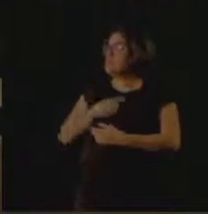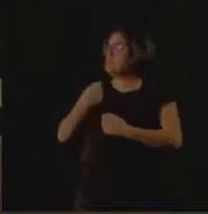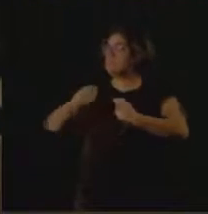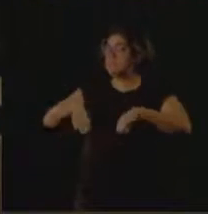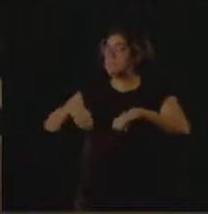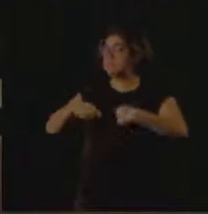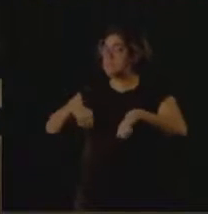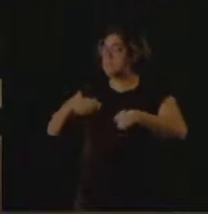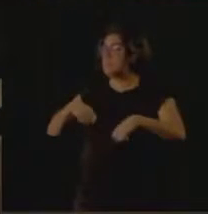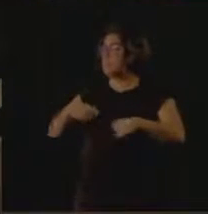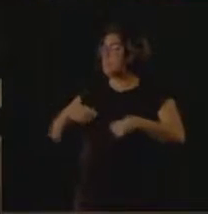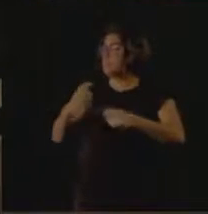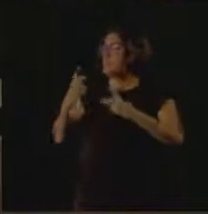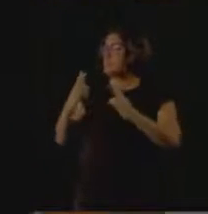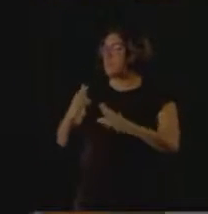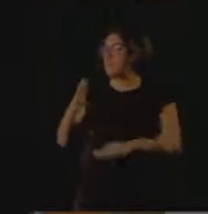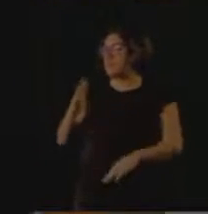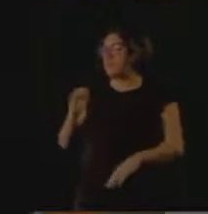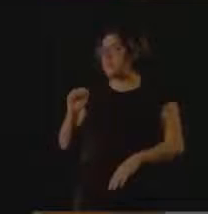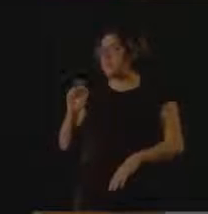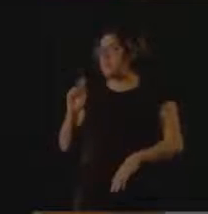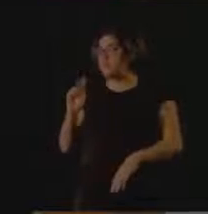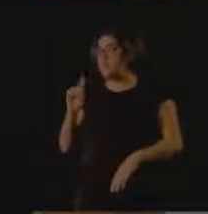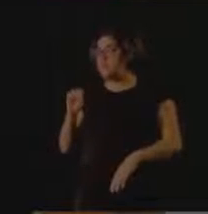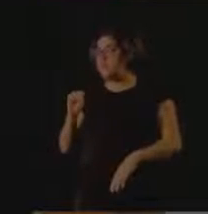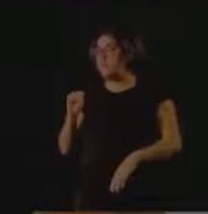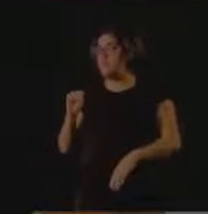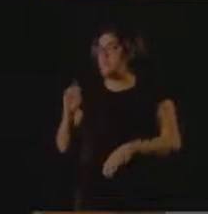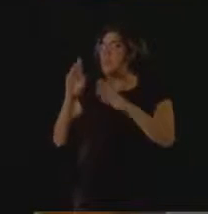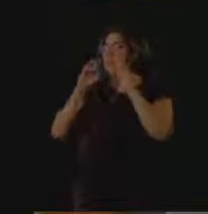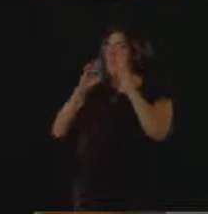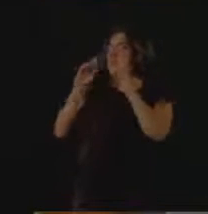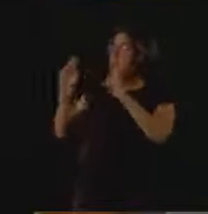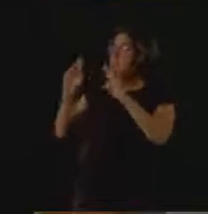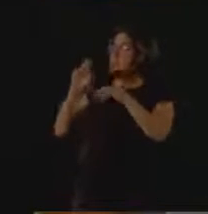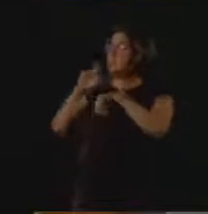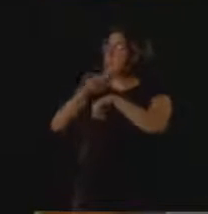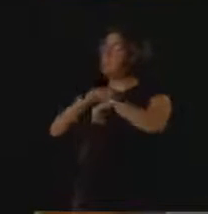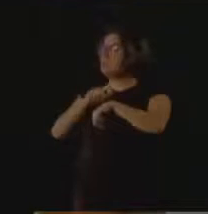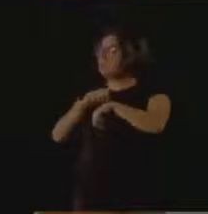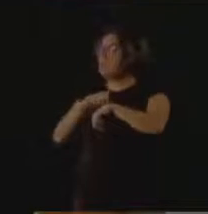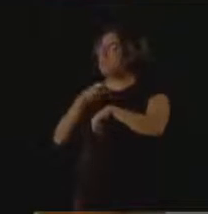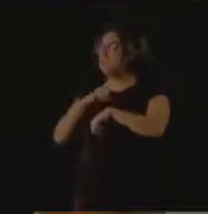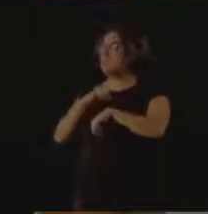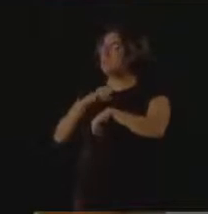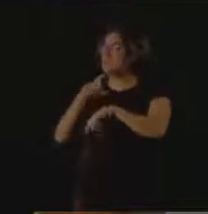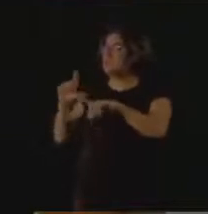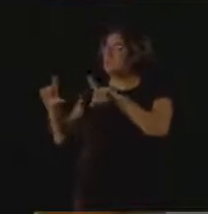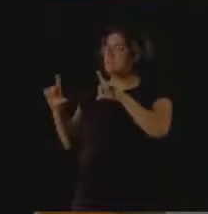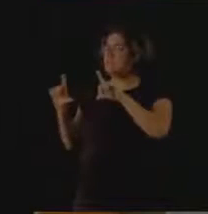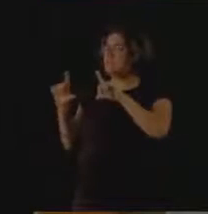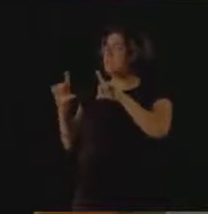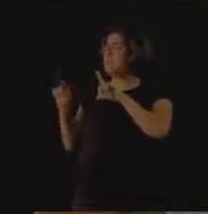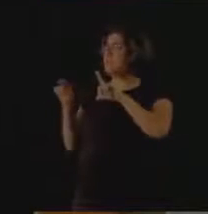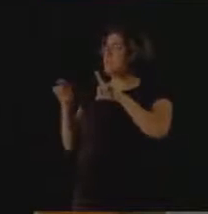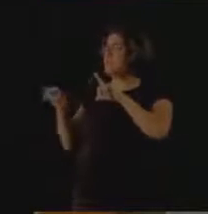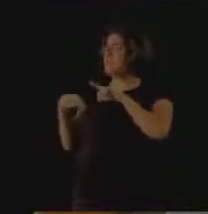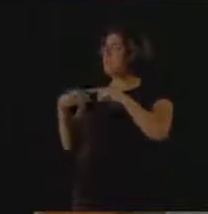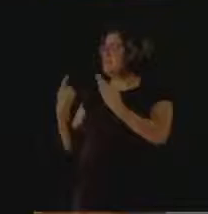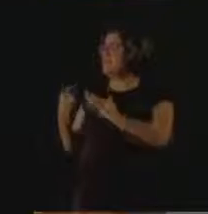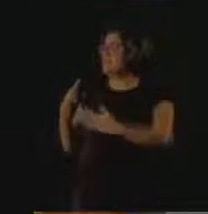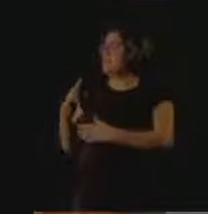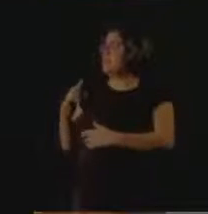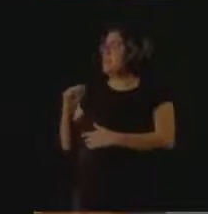ser, assim como o Bernardo foi, respeitoso ao tempo, tá bom? Temos aqui o nosso cronômetro. Então,